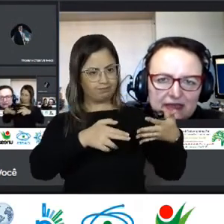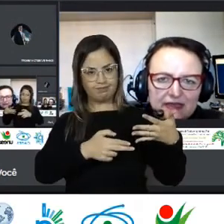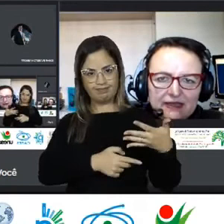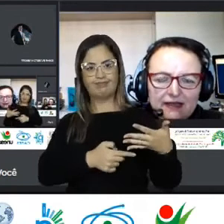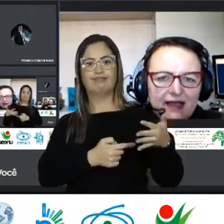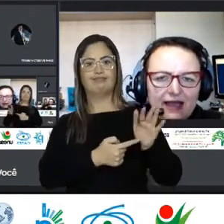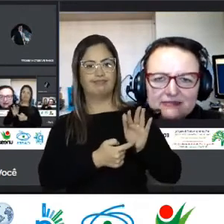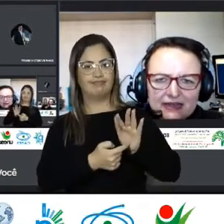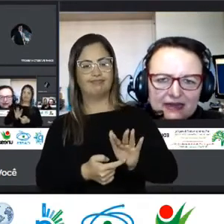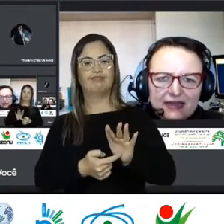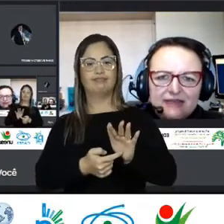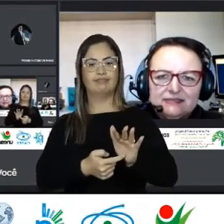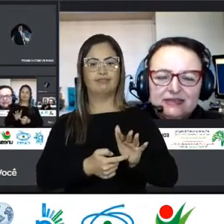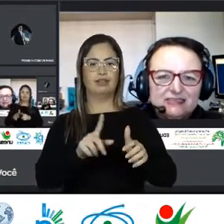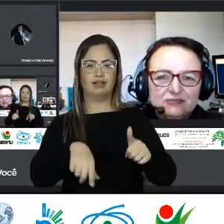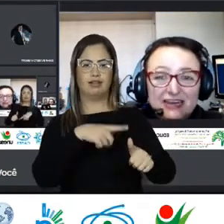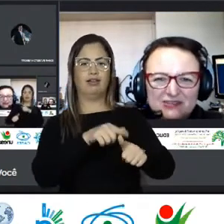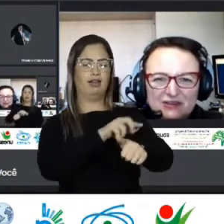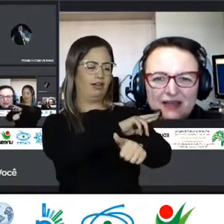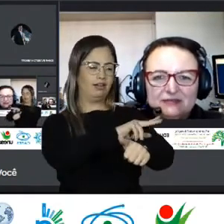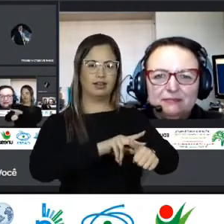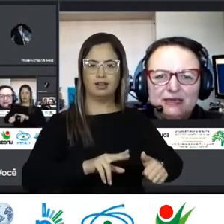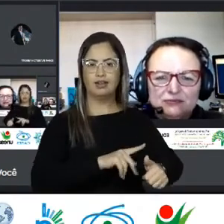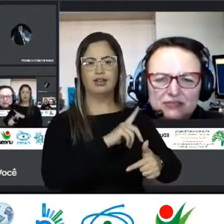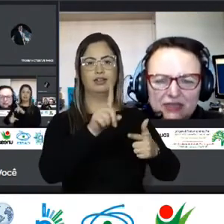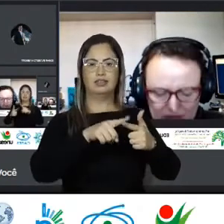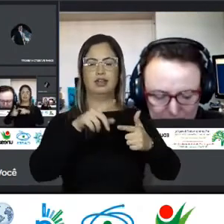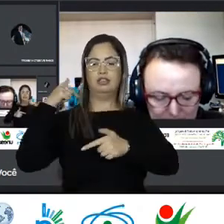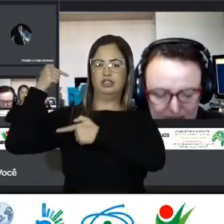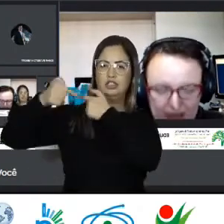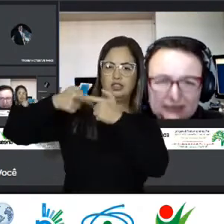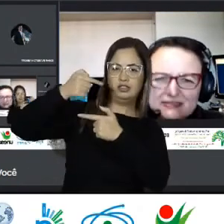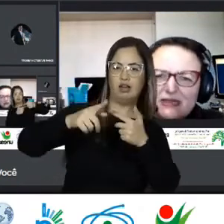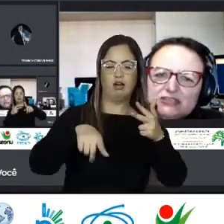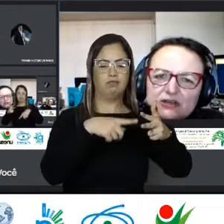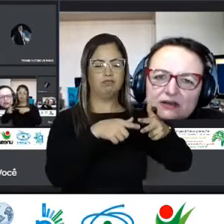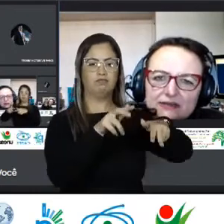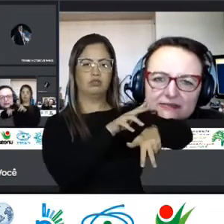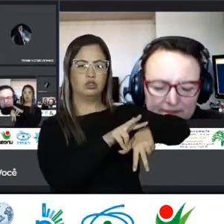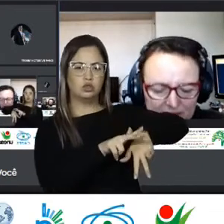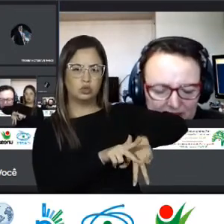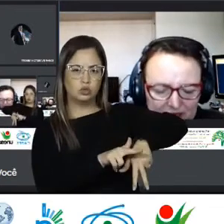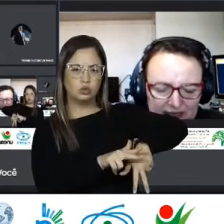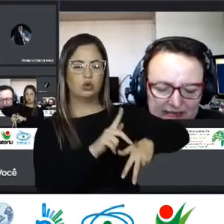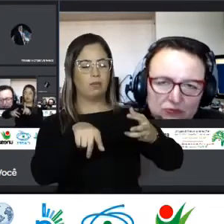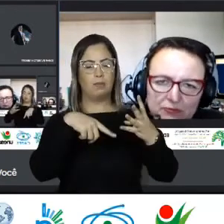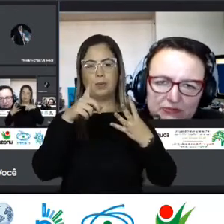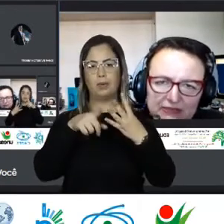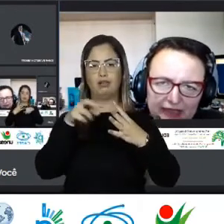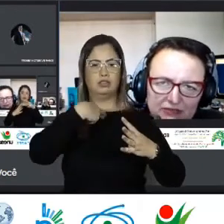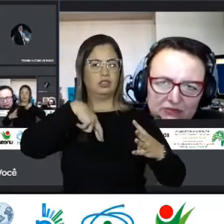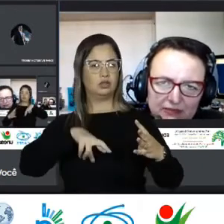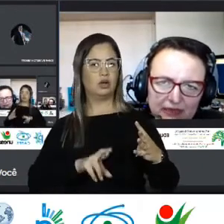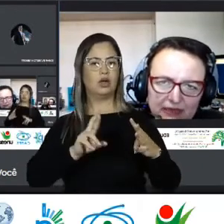questões A raça A classe A questão geracional Também Do gênero A questão religiosa A questão